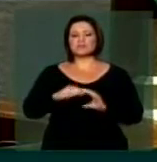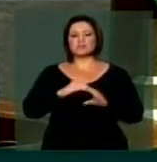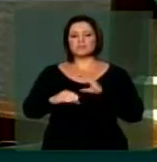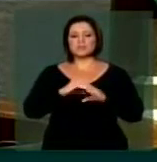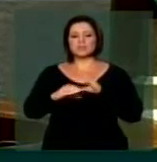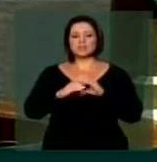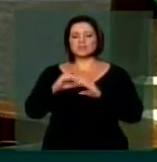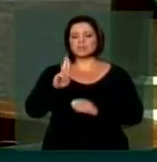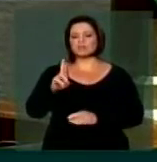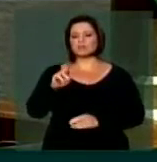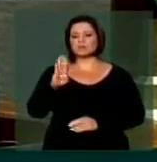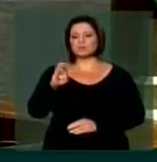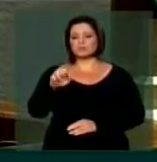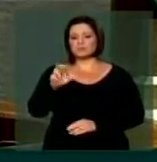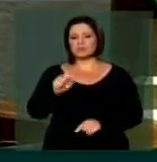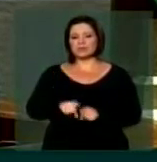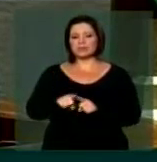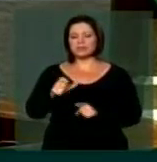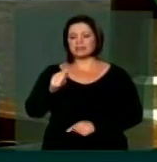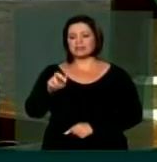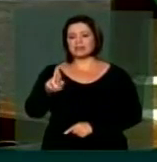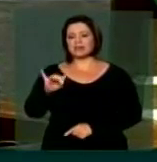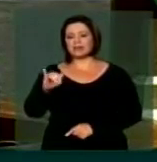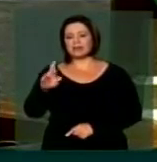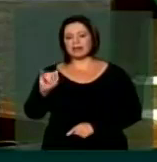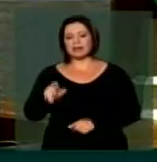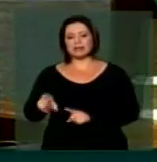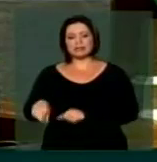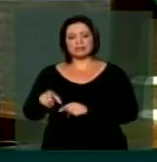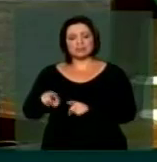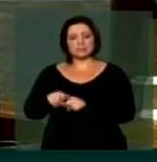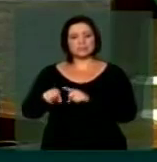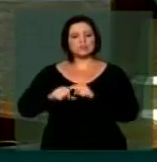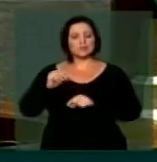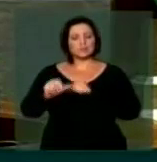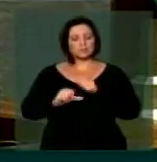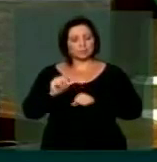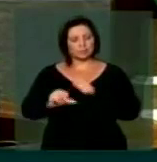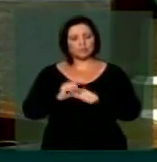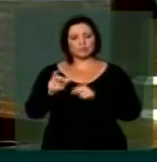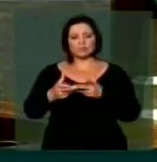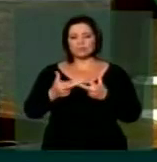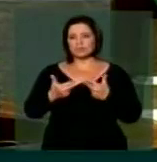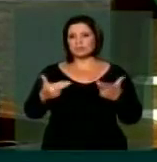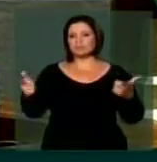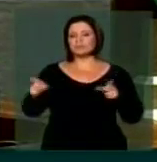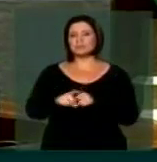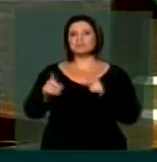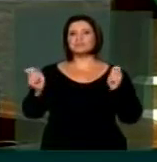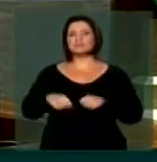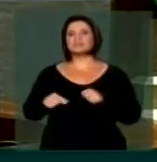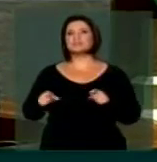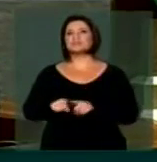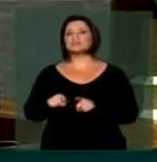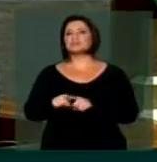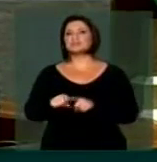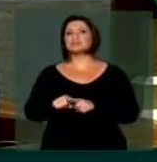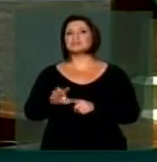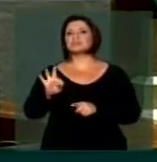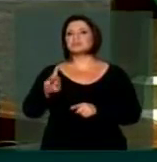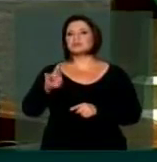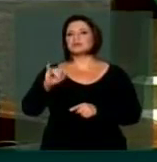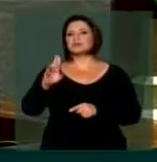também a reforma urbana, a reforma agrária e a possibilidade de nós fazermos aqui uma tributação